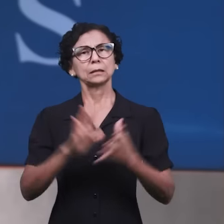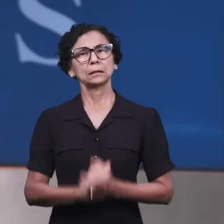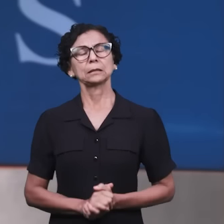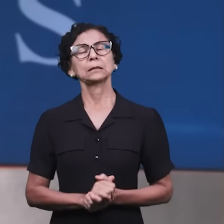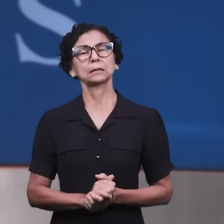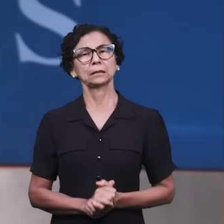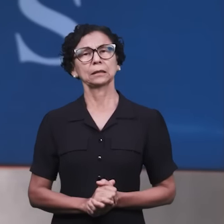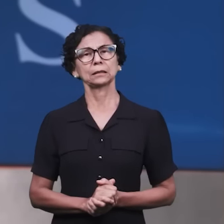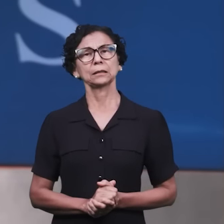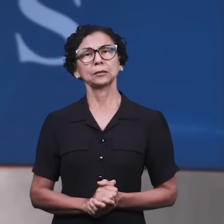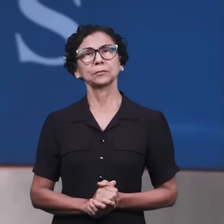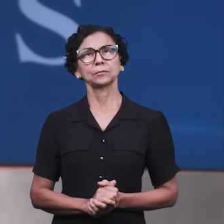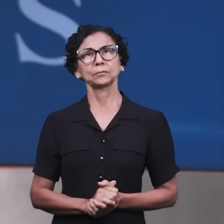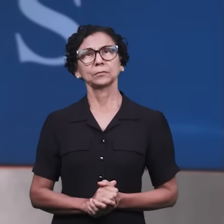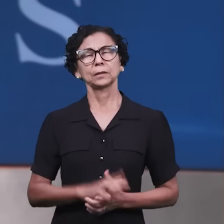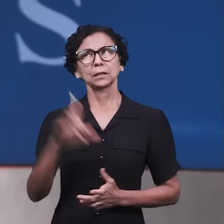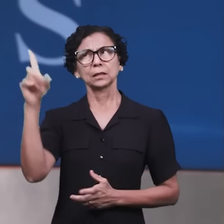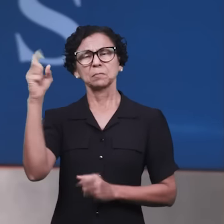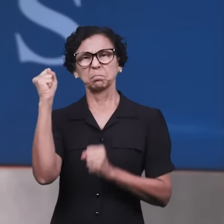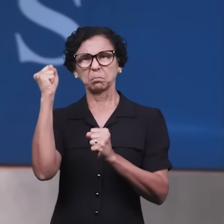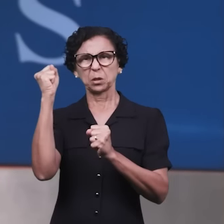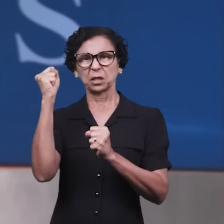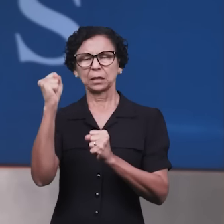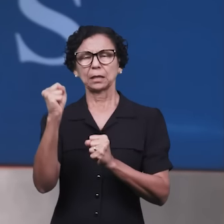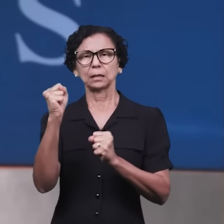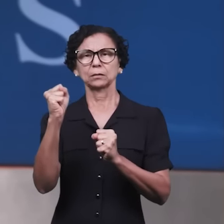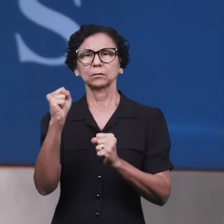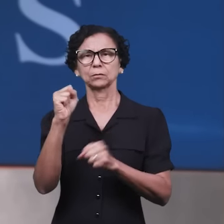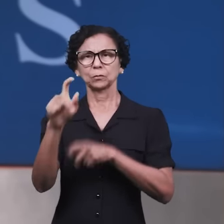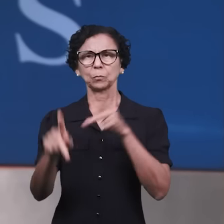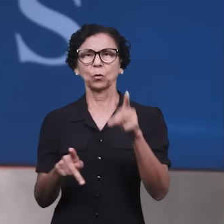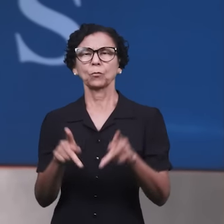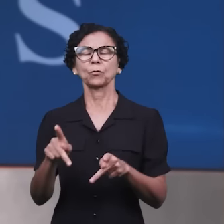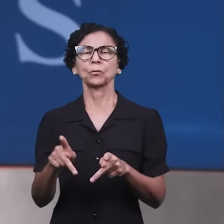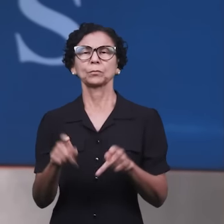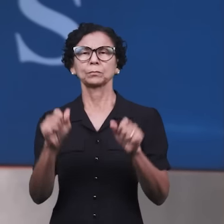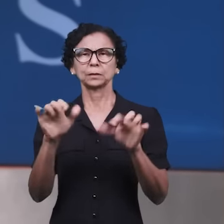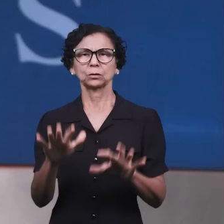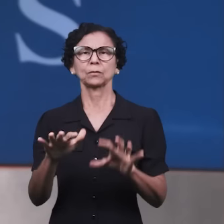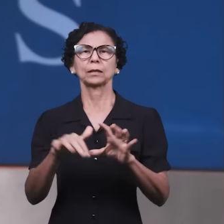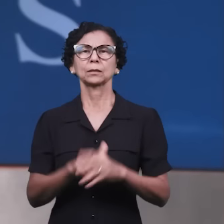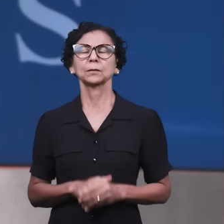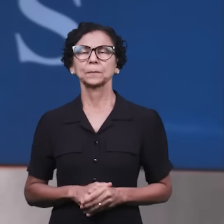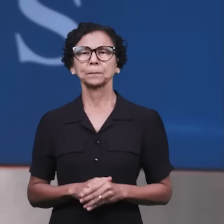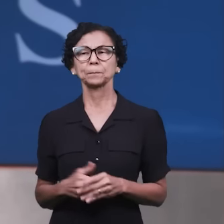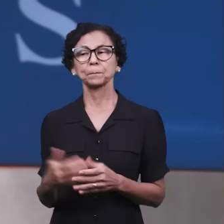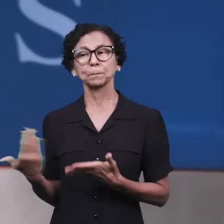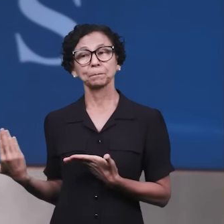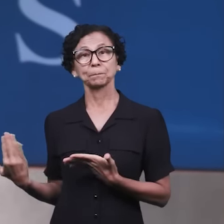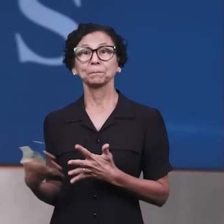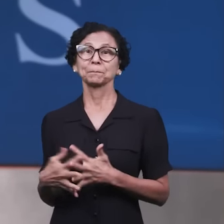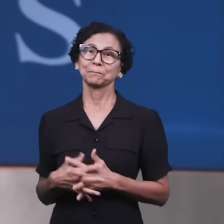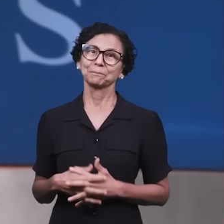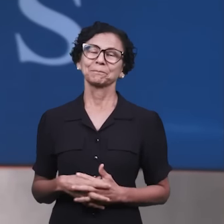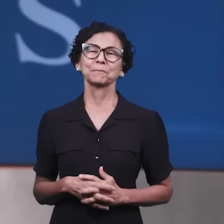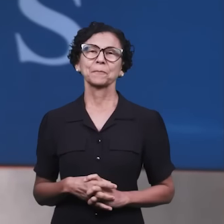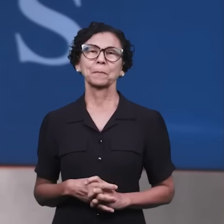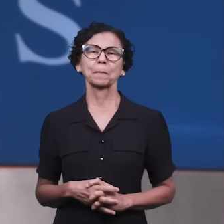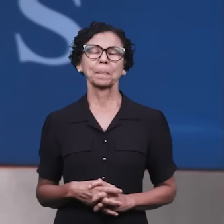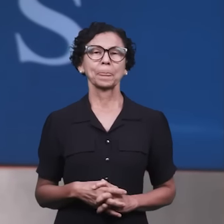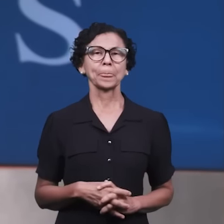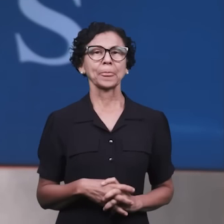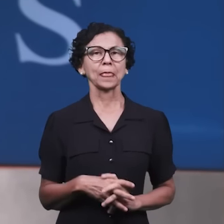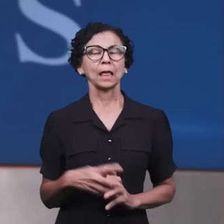operado, Deus tem operado muito, poderosamente no meio do seu povo. Moneynews, arroba, radiomanain.com.br.